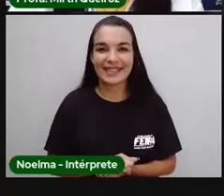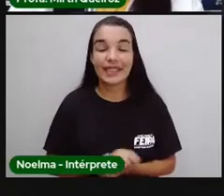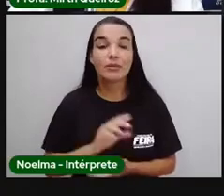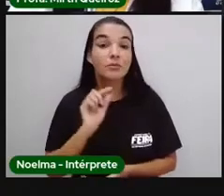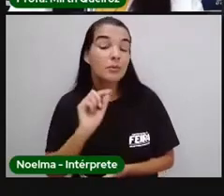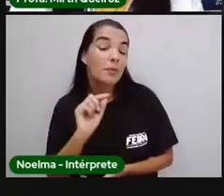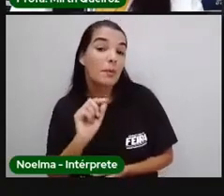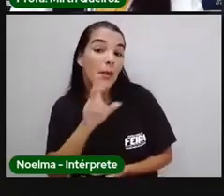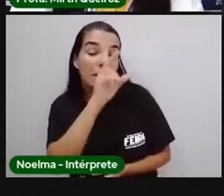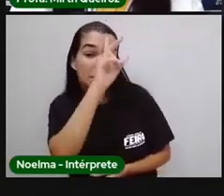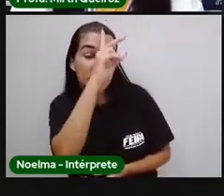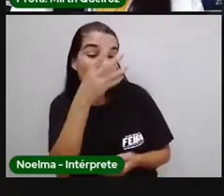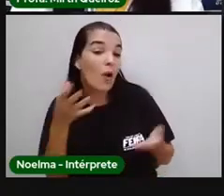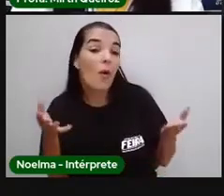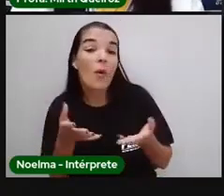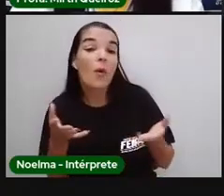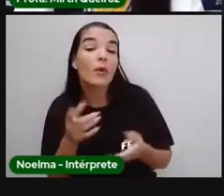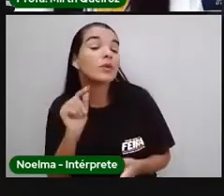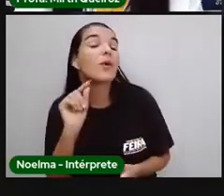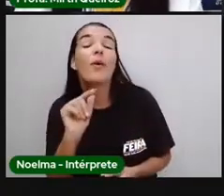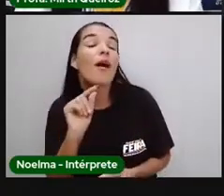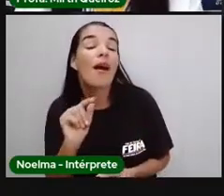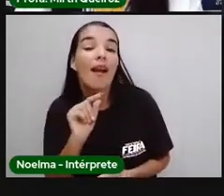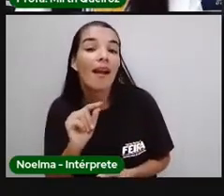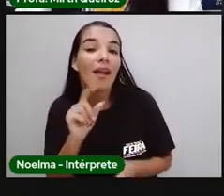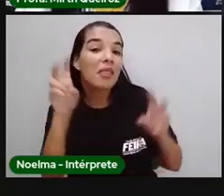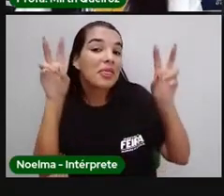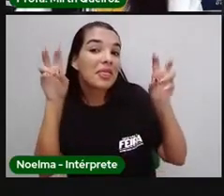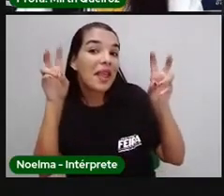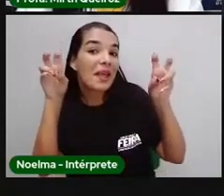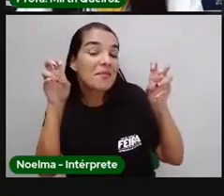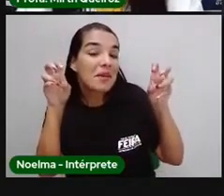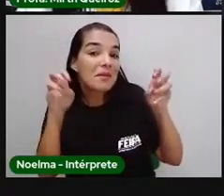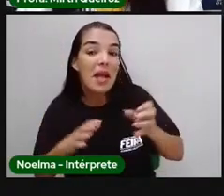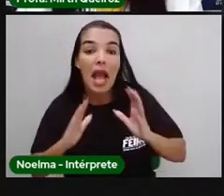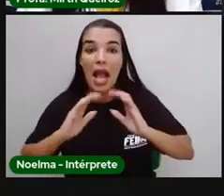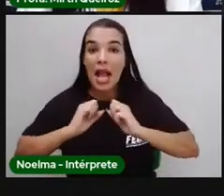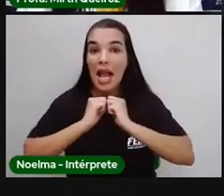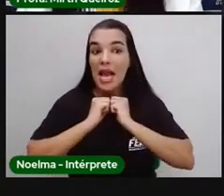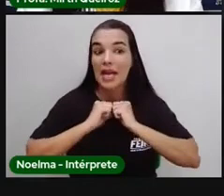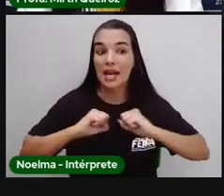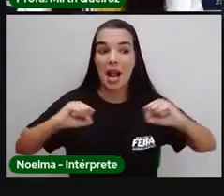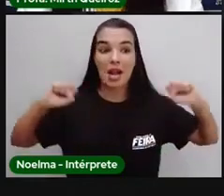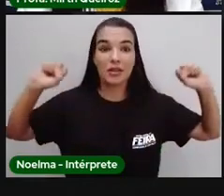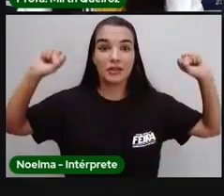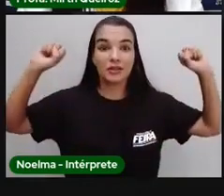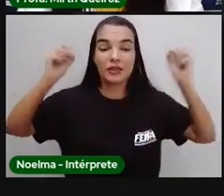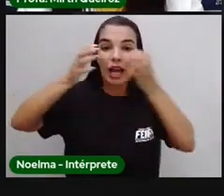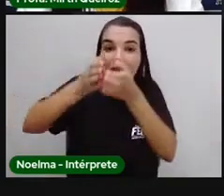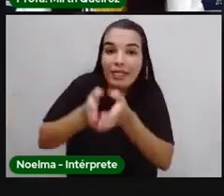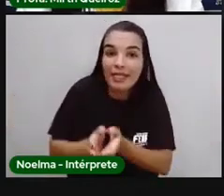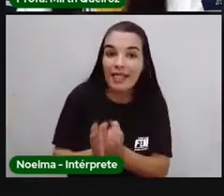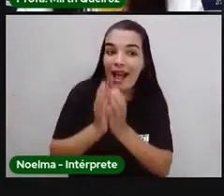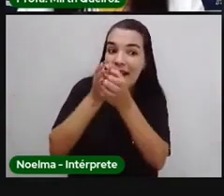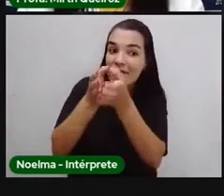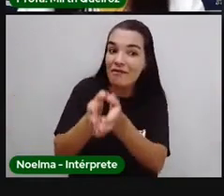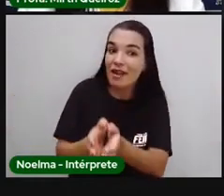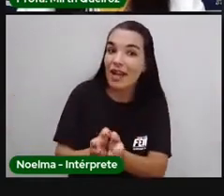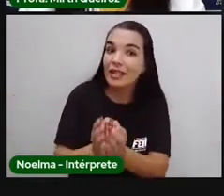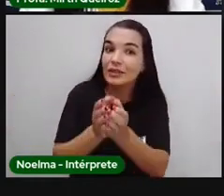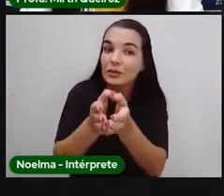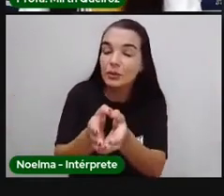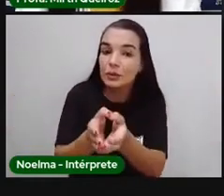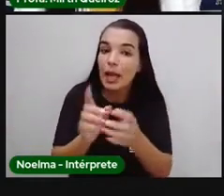a história de hoje é sobre as grandes navegações. Mas é